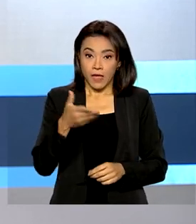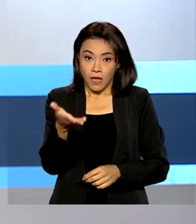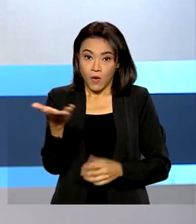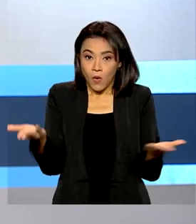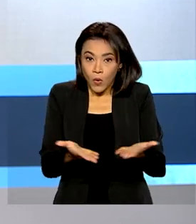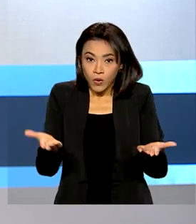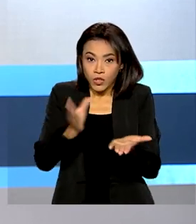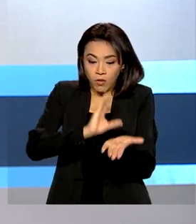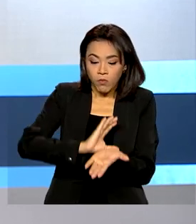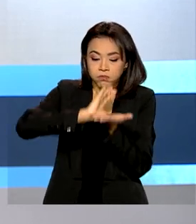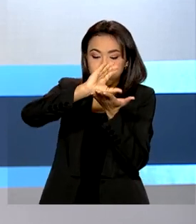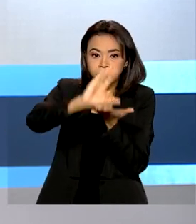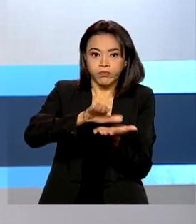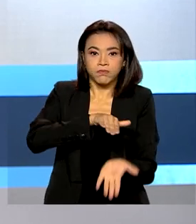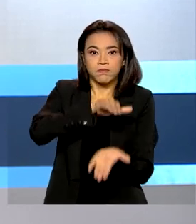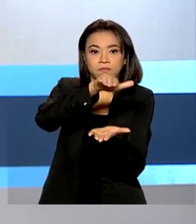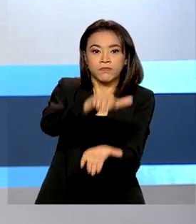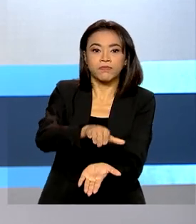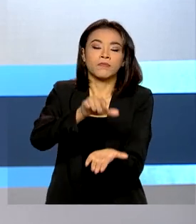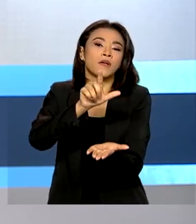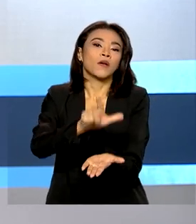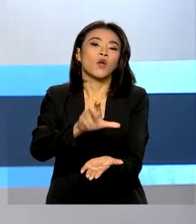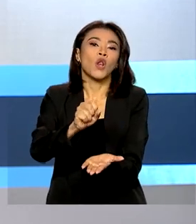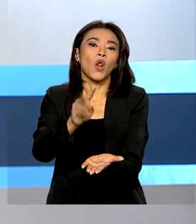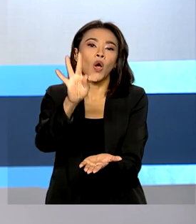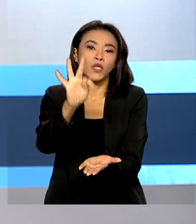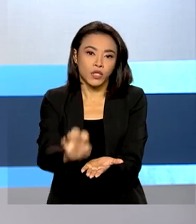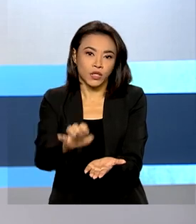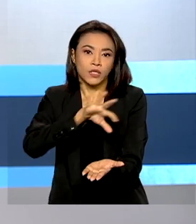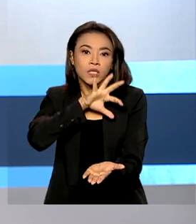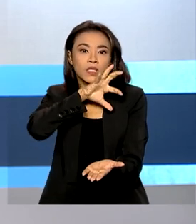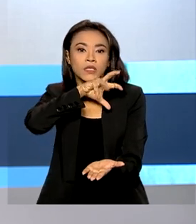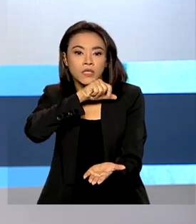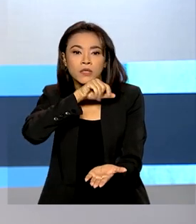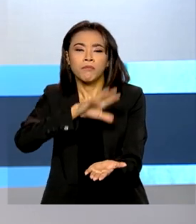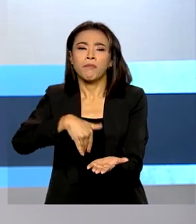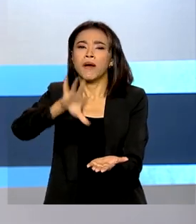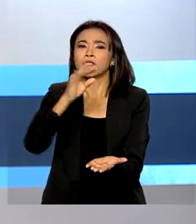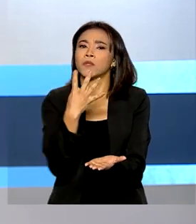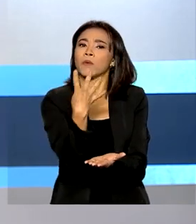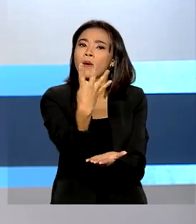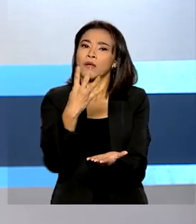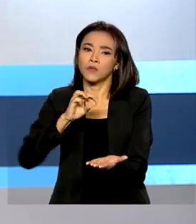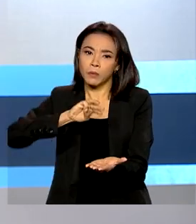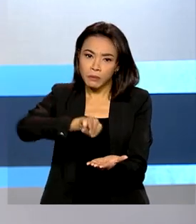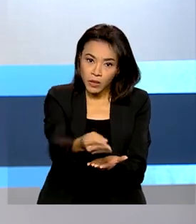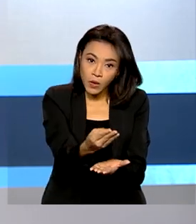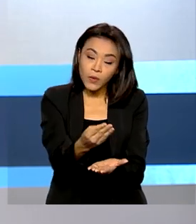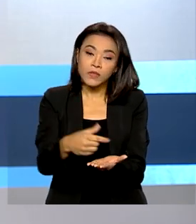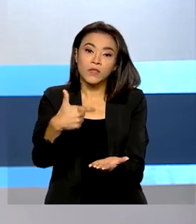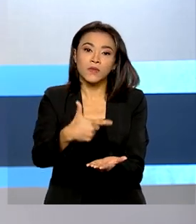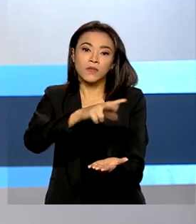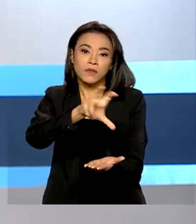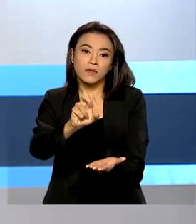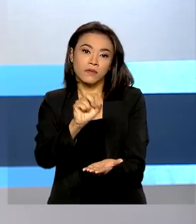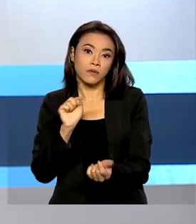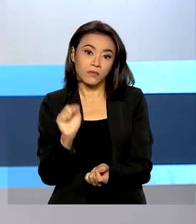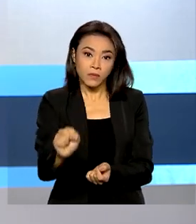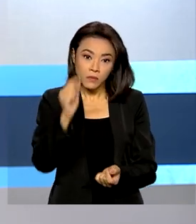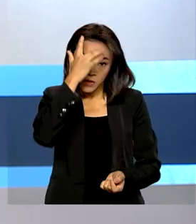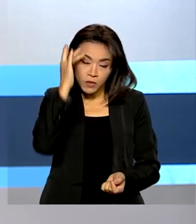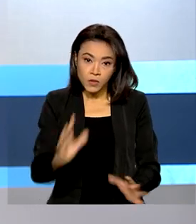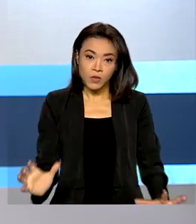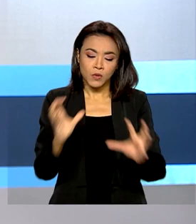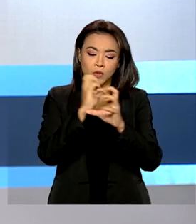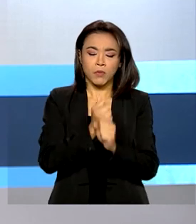a consulta ao segundo lote de restituição do imposto de renda para mais de 4 milhões e 250 mil contribuintes. O